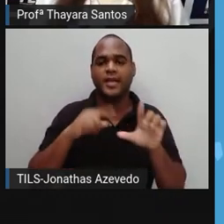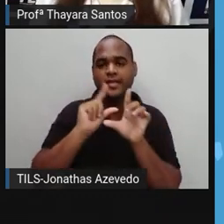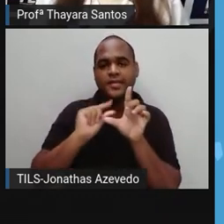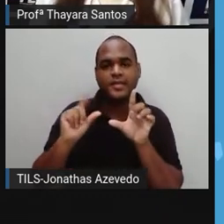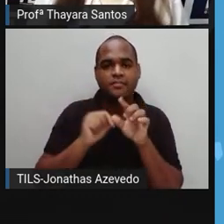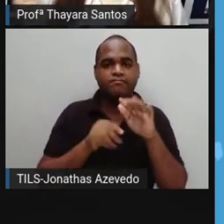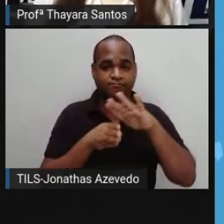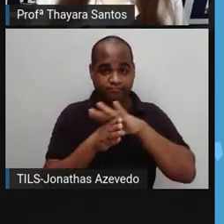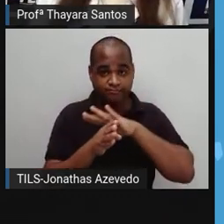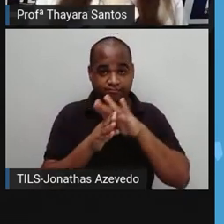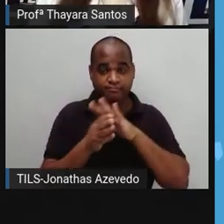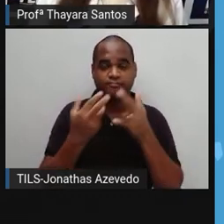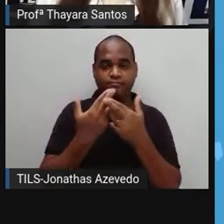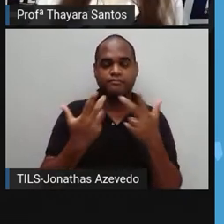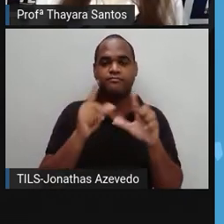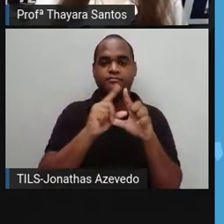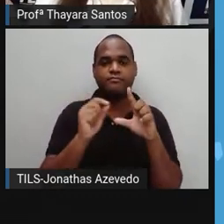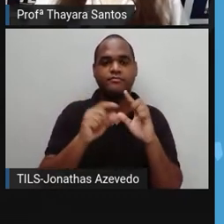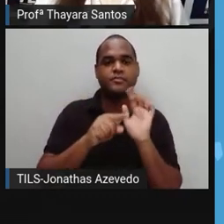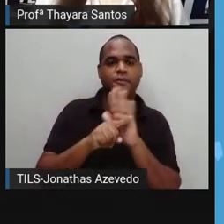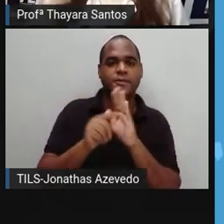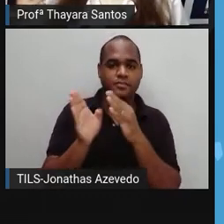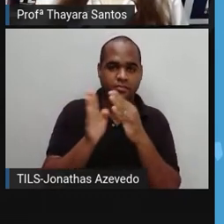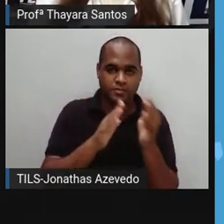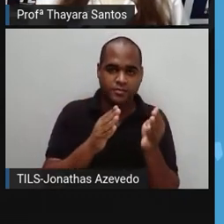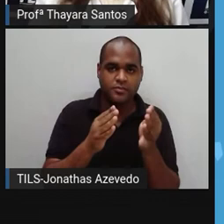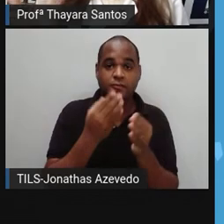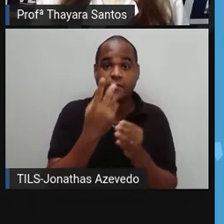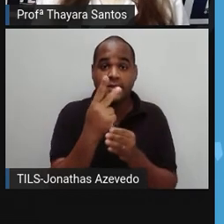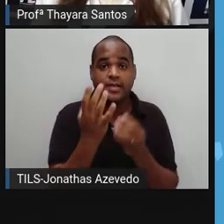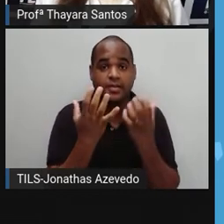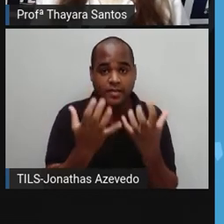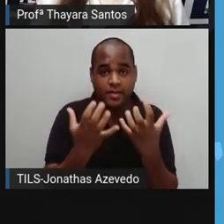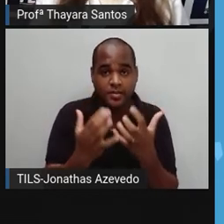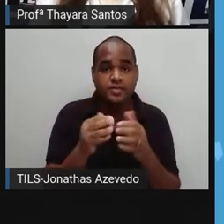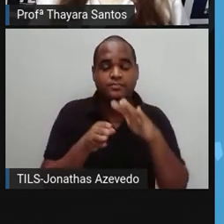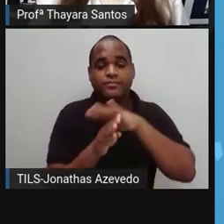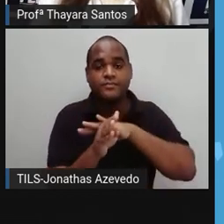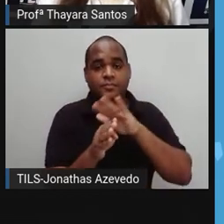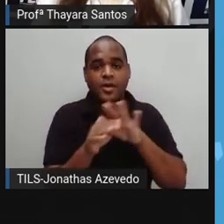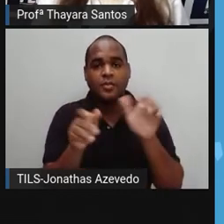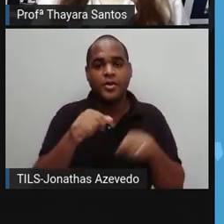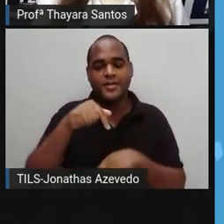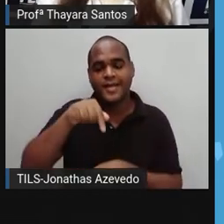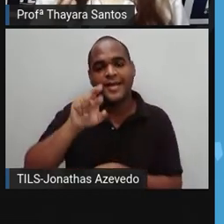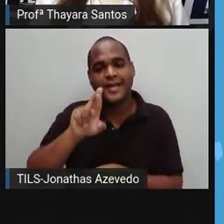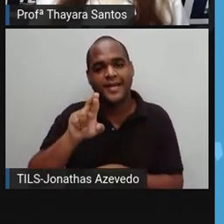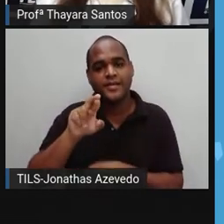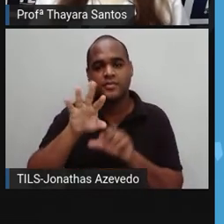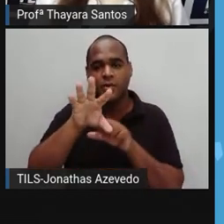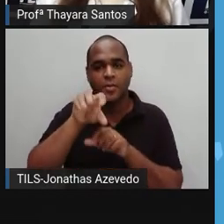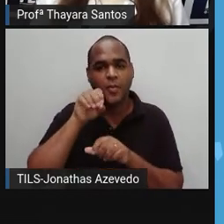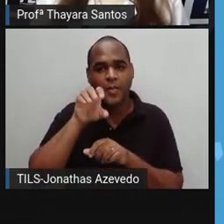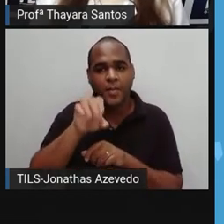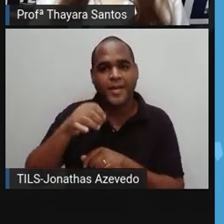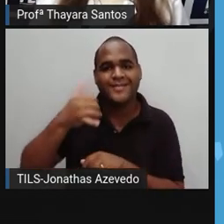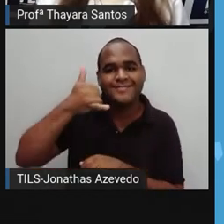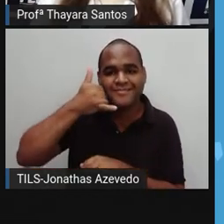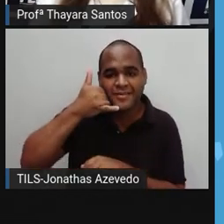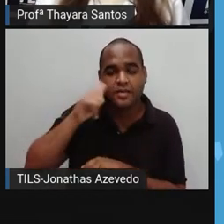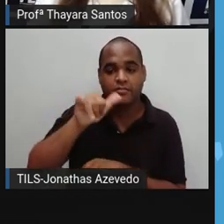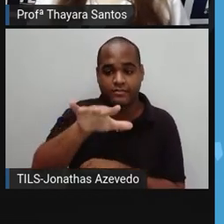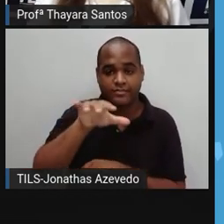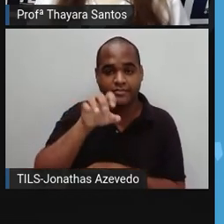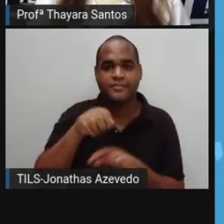de acesso para essa atividade vai estar na descrição desse vídeo. Quem quiser também pode acessar por esse QR Code que está aí. É só apontar a câmera de celular